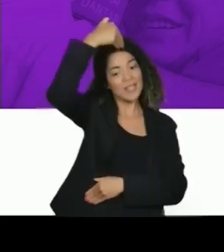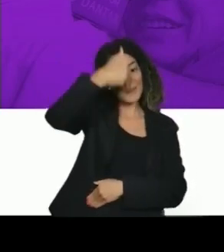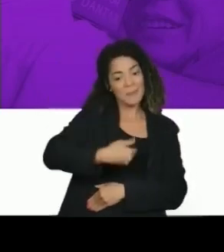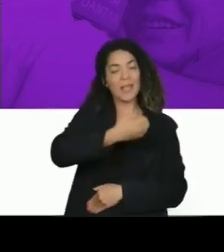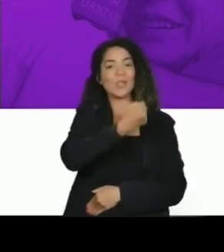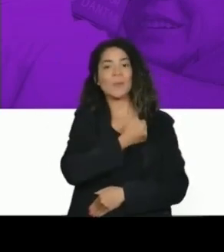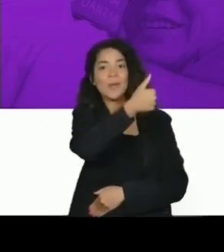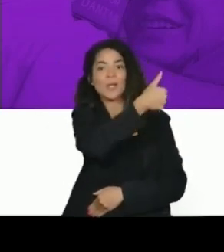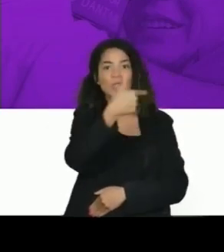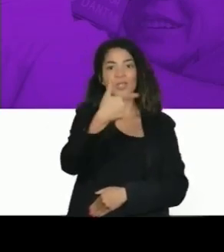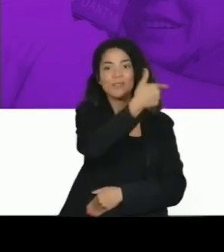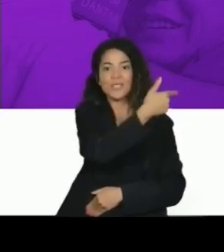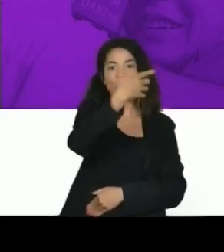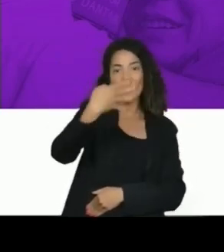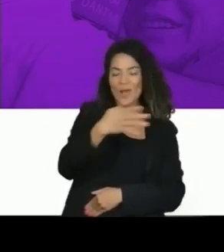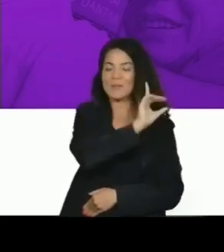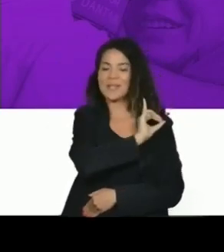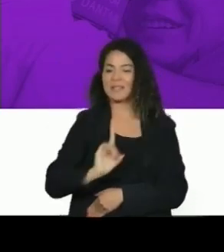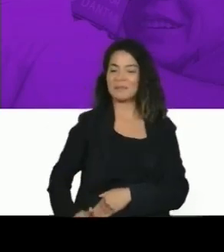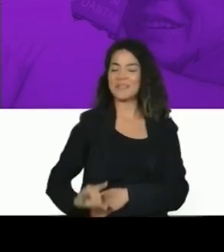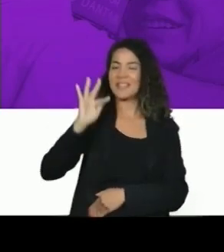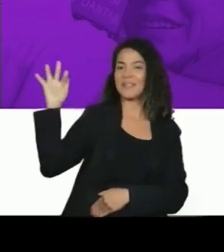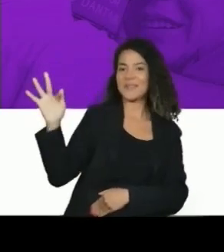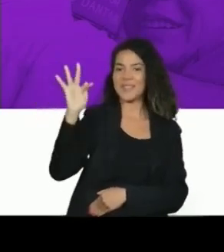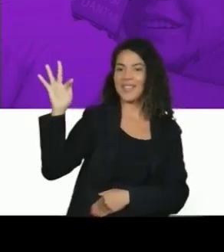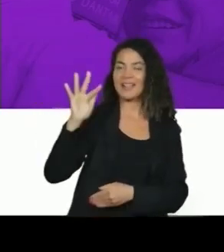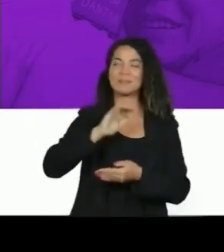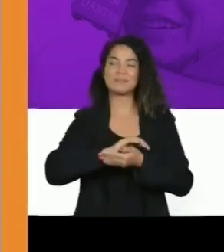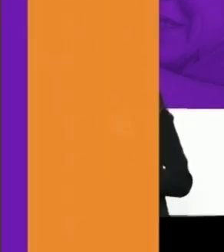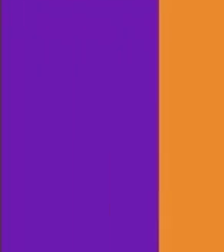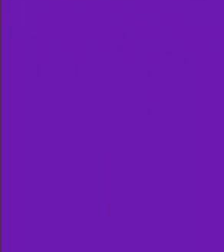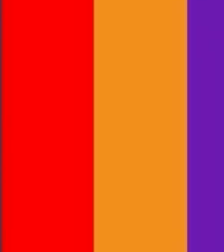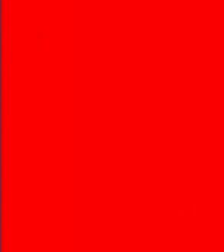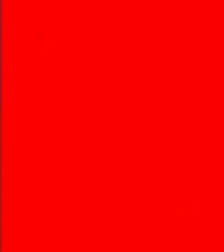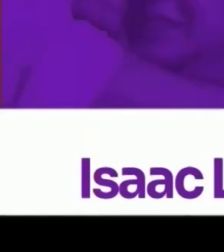Eusênia Vieira. Para deputada federal, vote 1224.